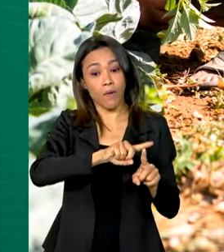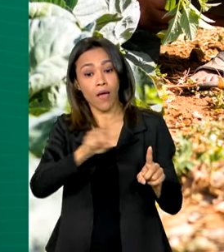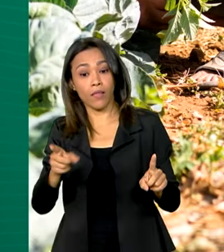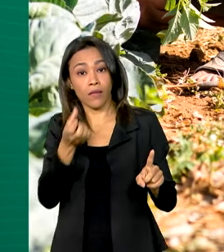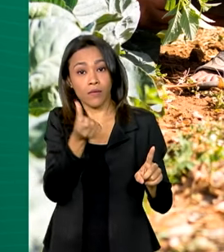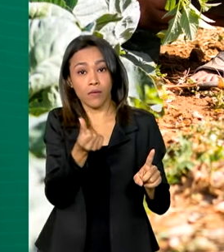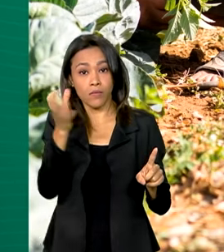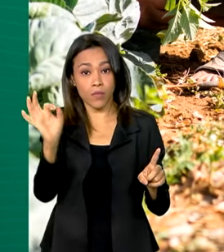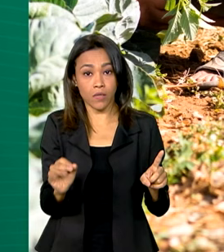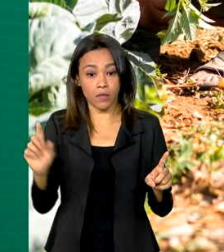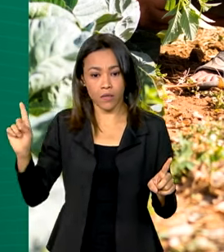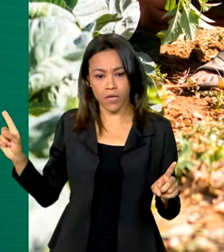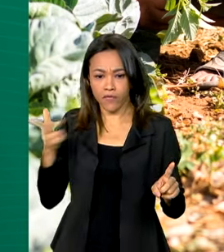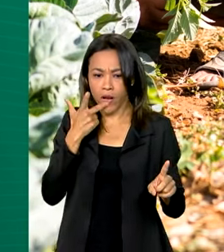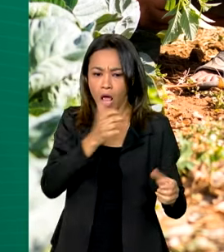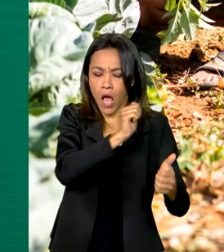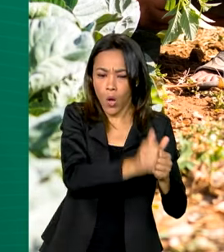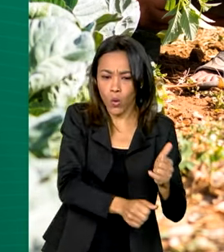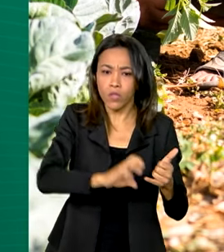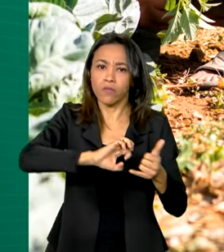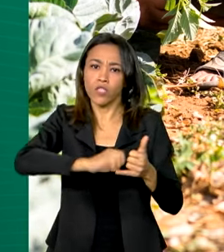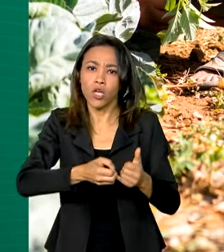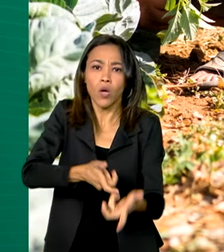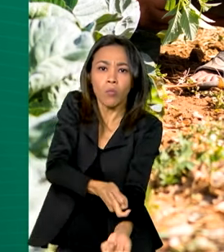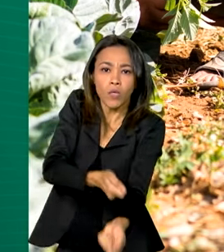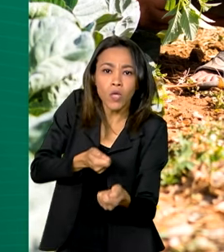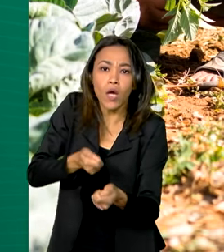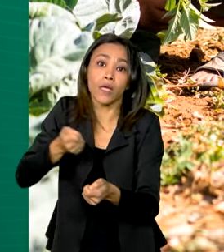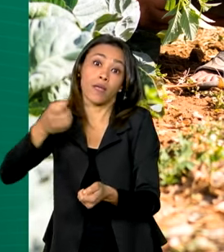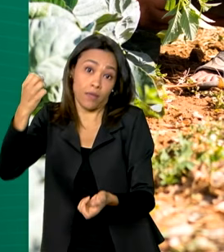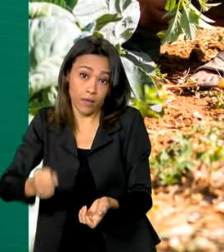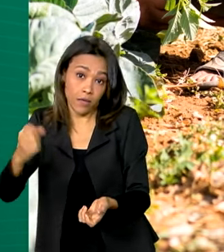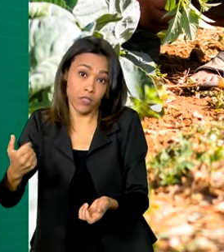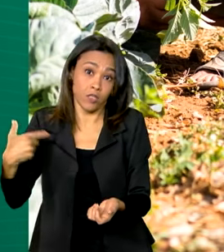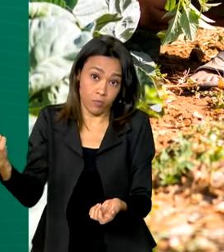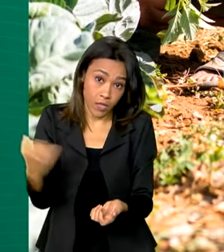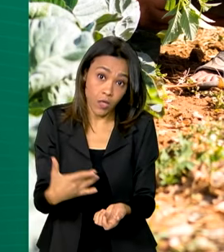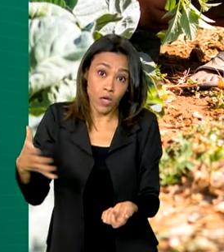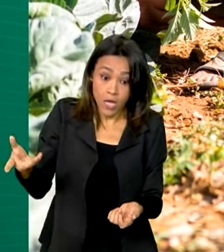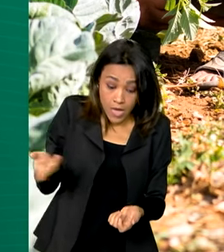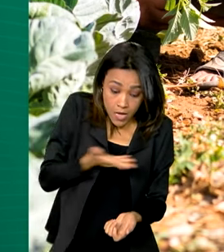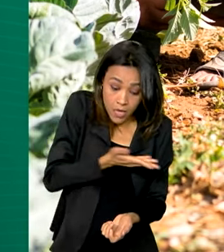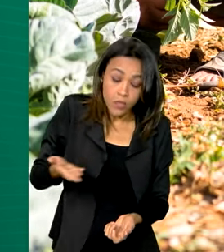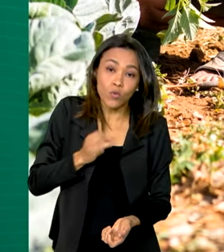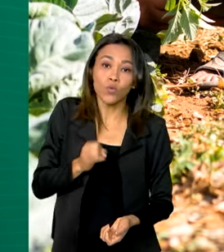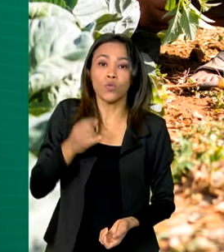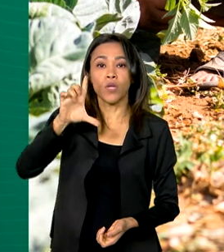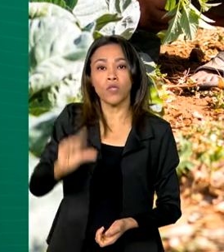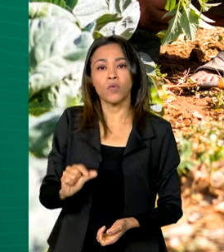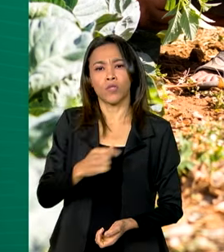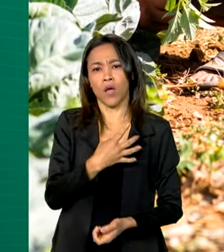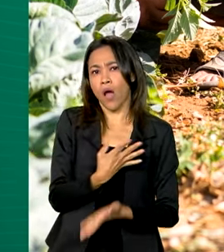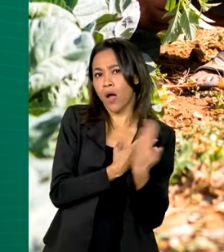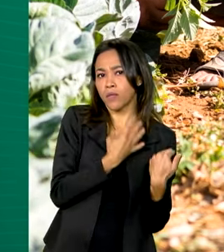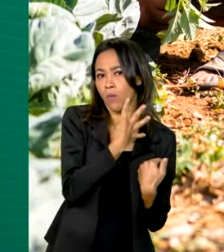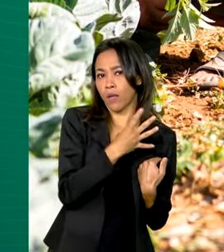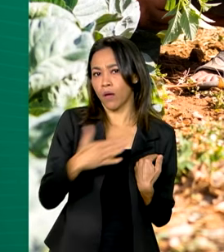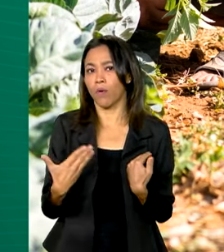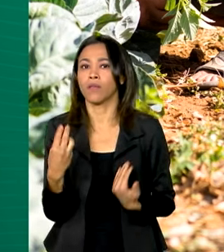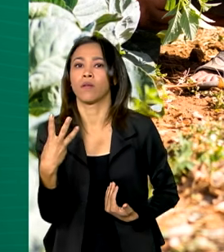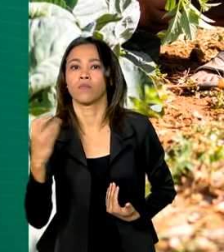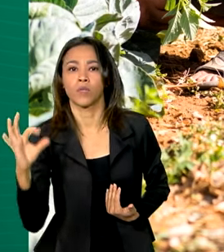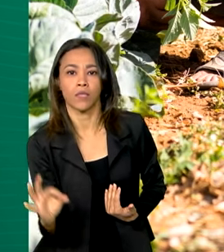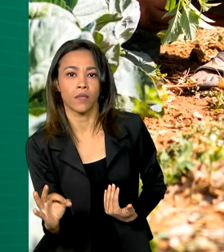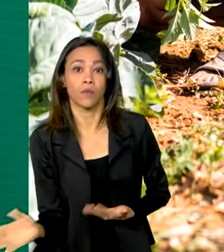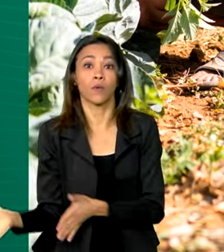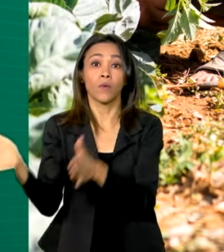Para quem produz arroz, feijão, mandioca e leite, por exemplo, os juros caíram de 4% para 3%. Para o